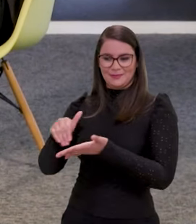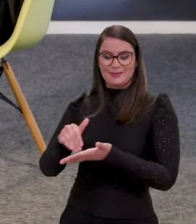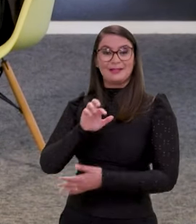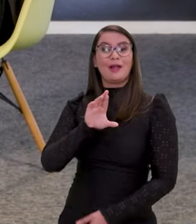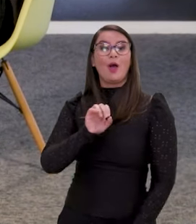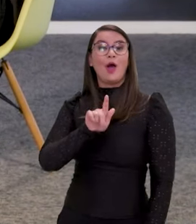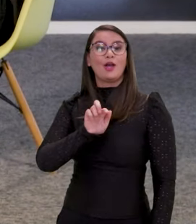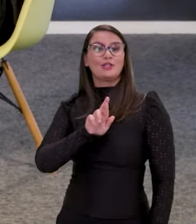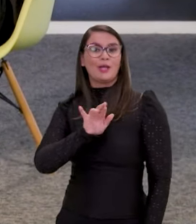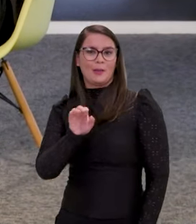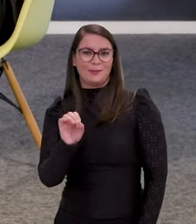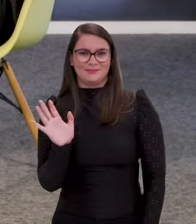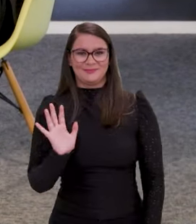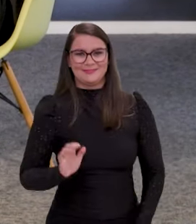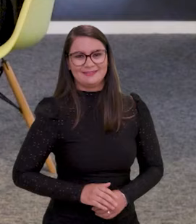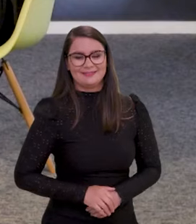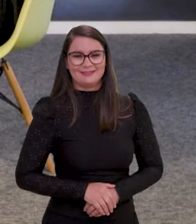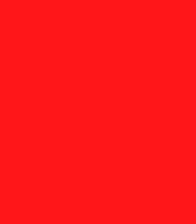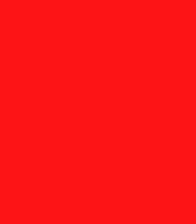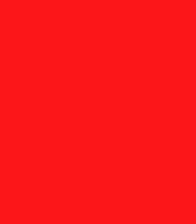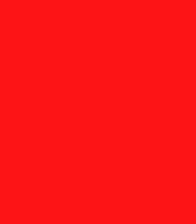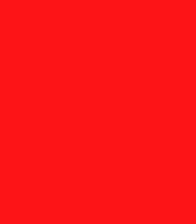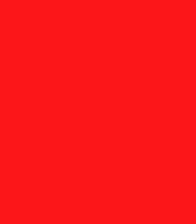conversa muito legal aqui com o secretário Rogério Mascarenha. Até já.